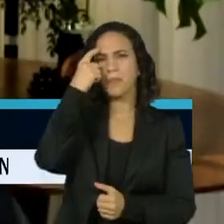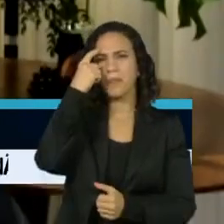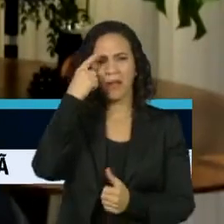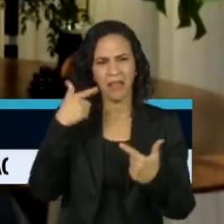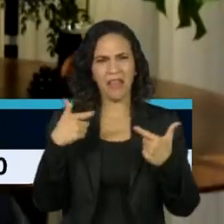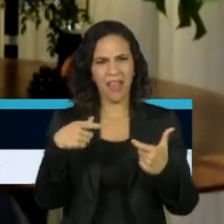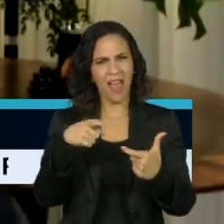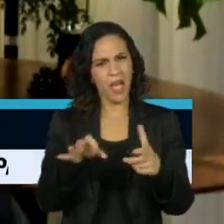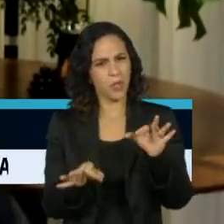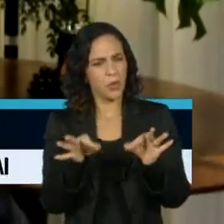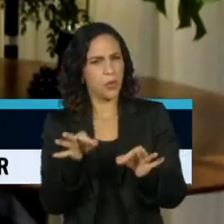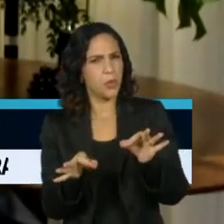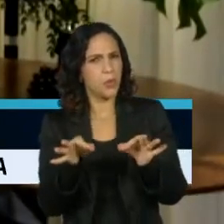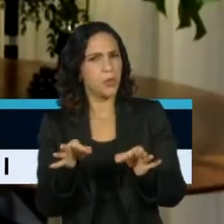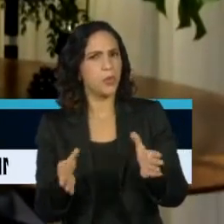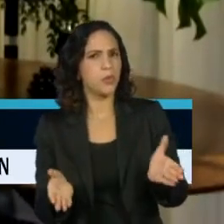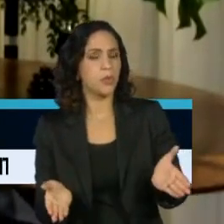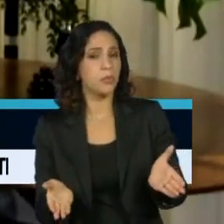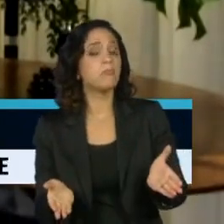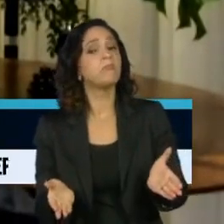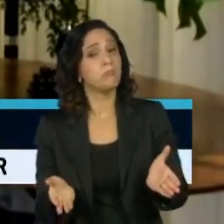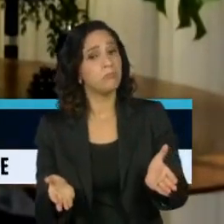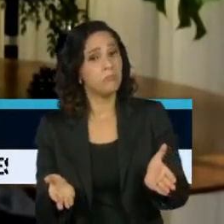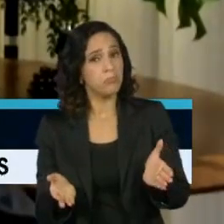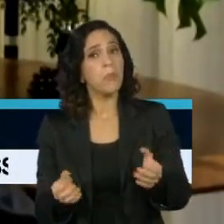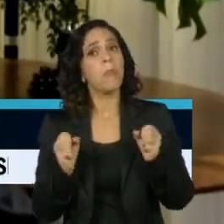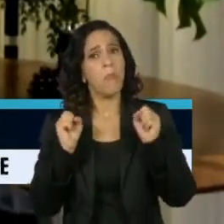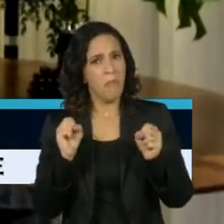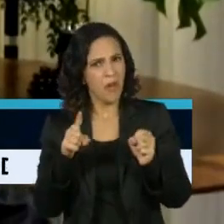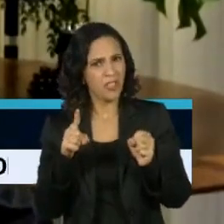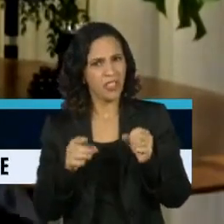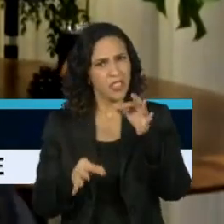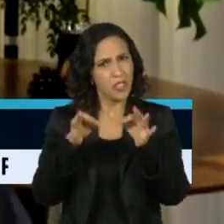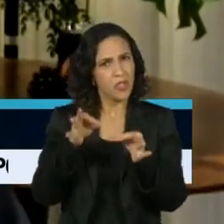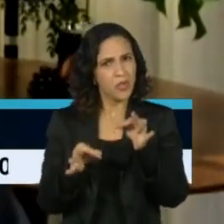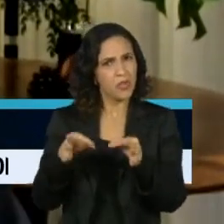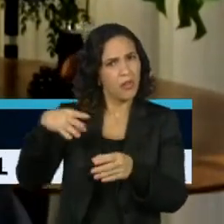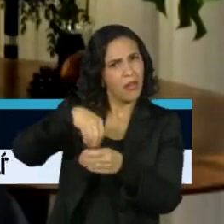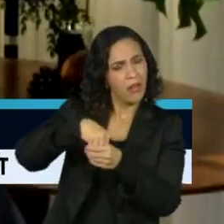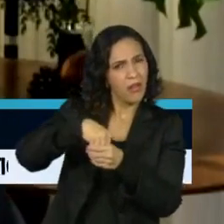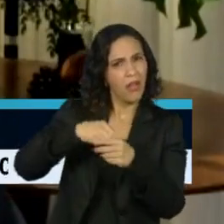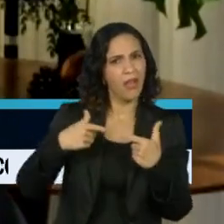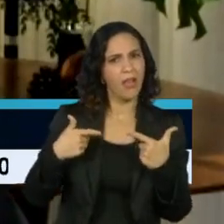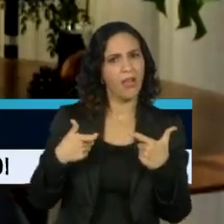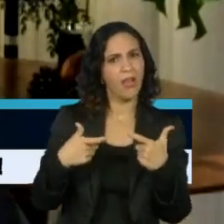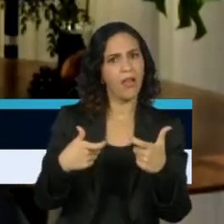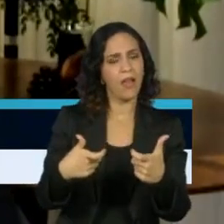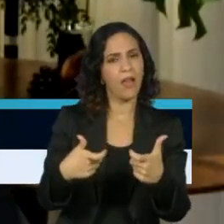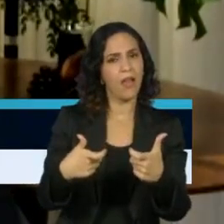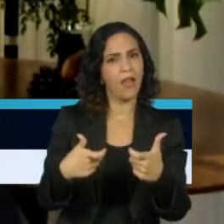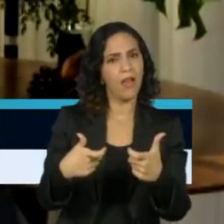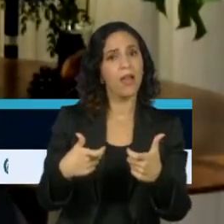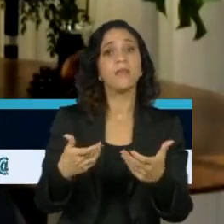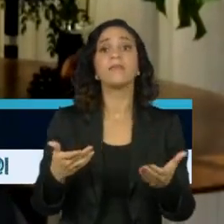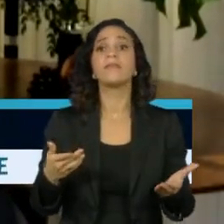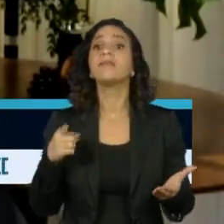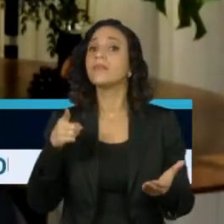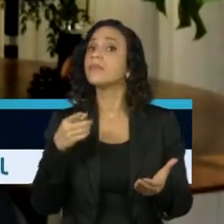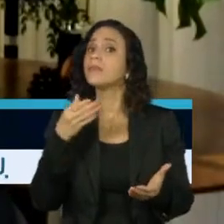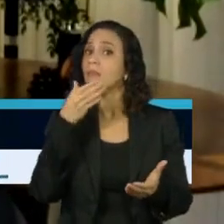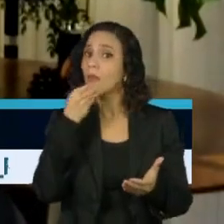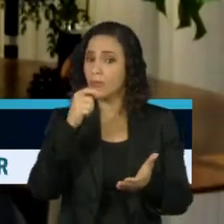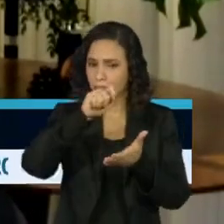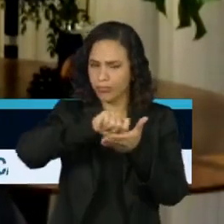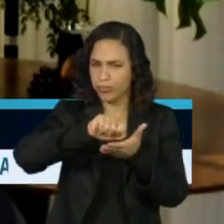uma guerra é justa? A possibilidade de haver justiça numa guerra, Brecht dizia que a única pessoa que pode